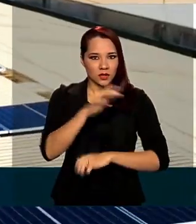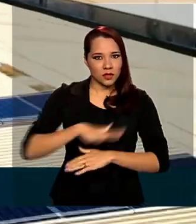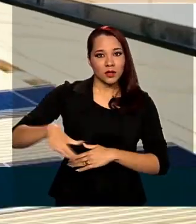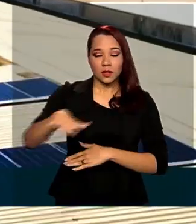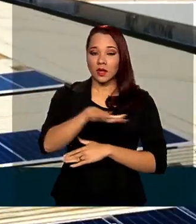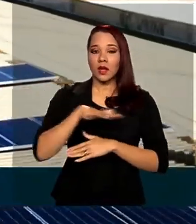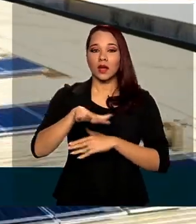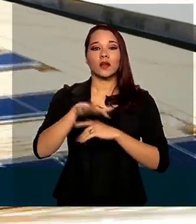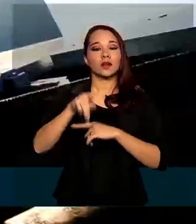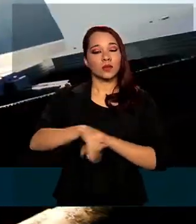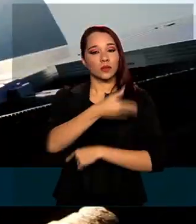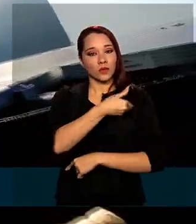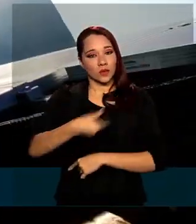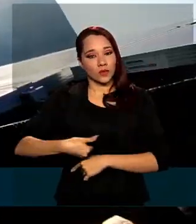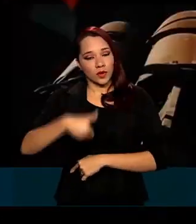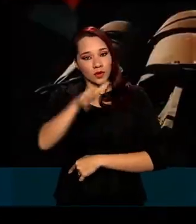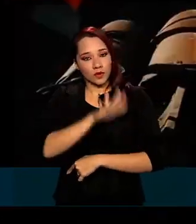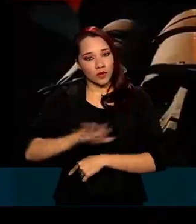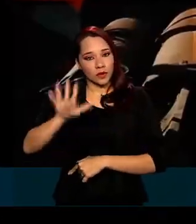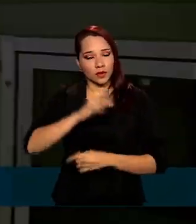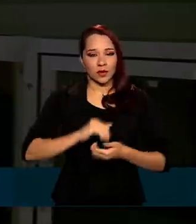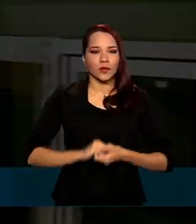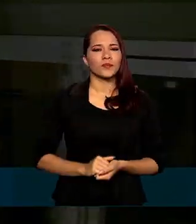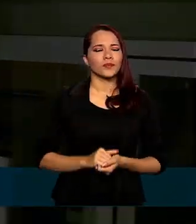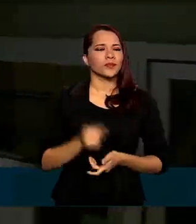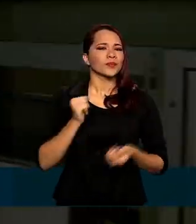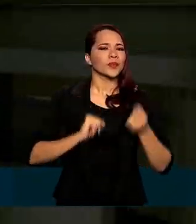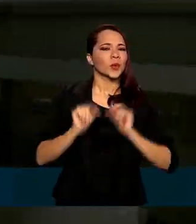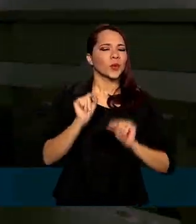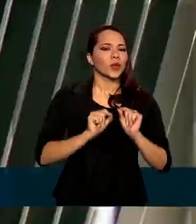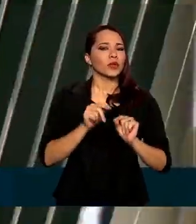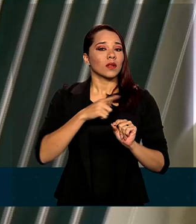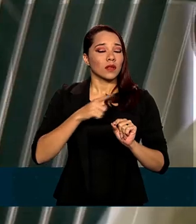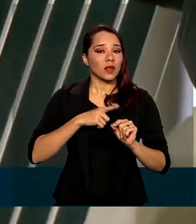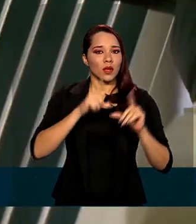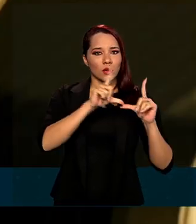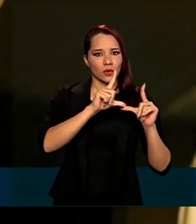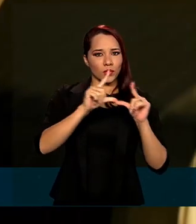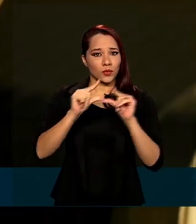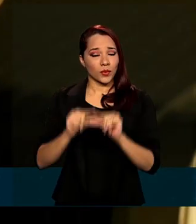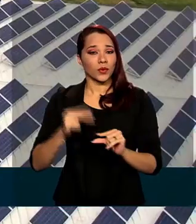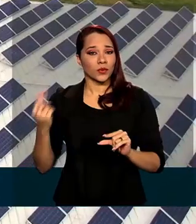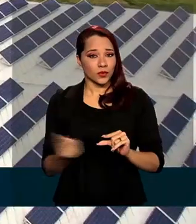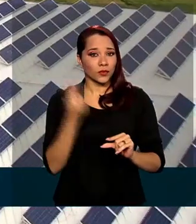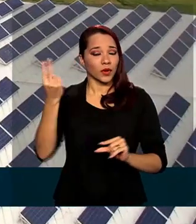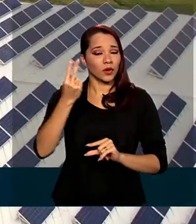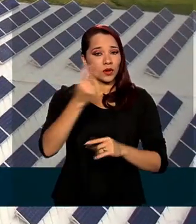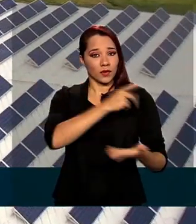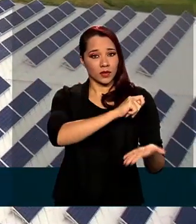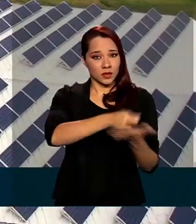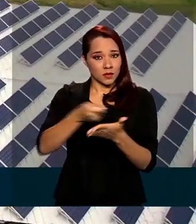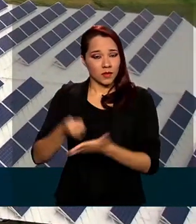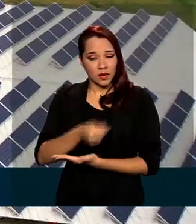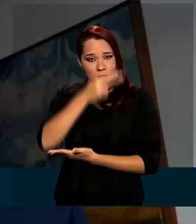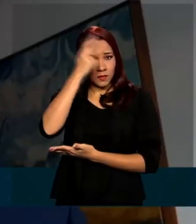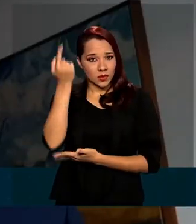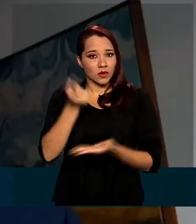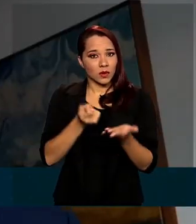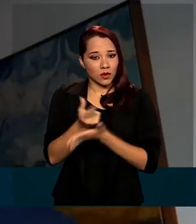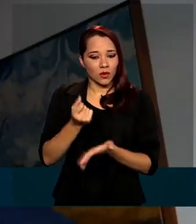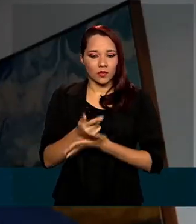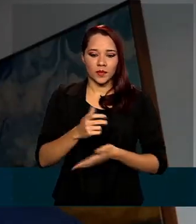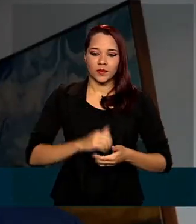diretamente ao Governo Federal. A expectativa é haver uma redução no valor que será pago pelo consumidor.